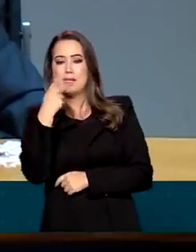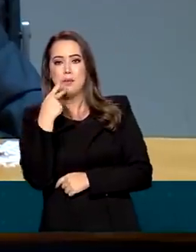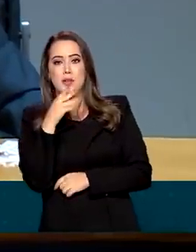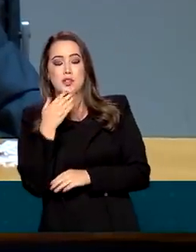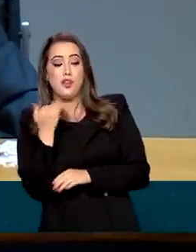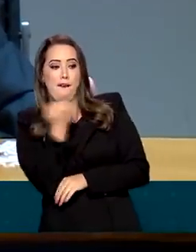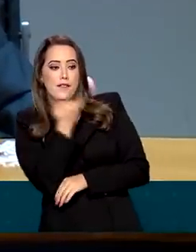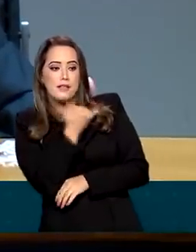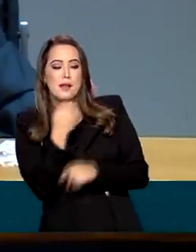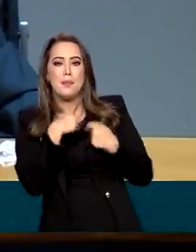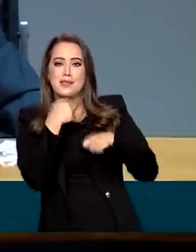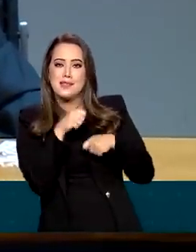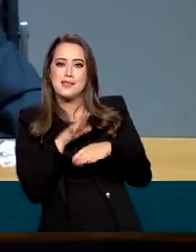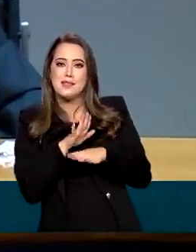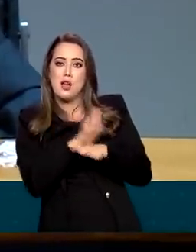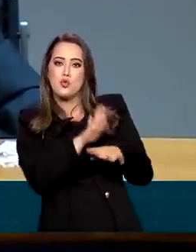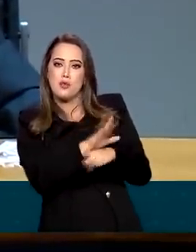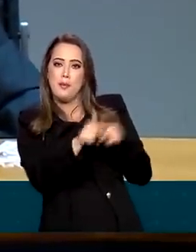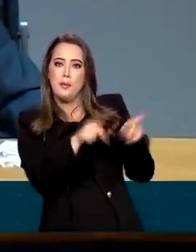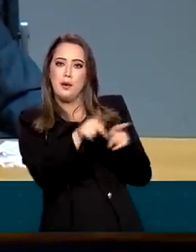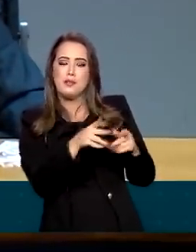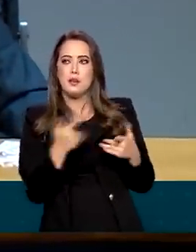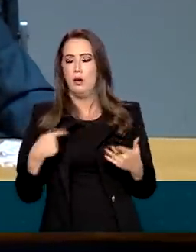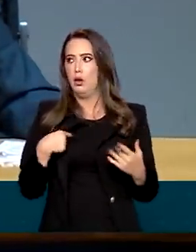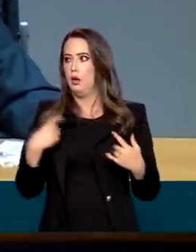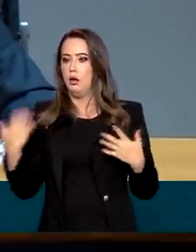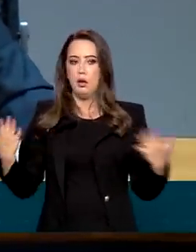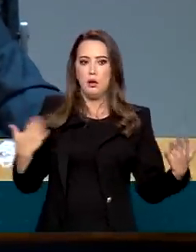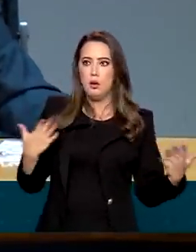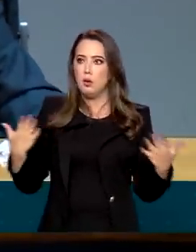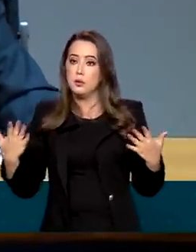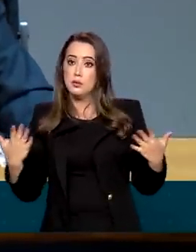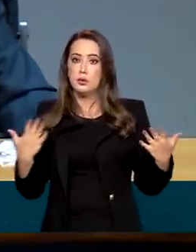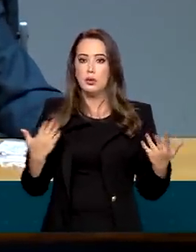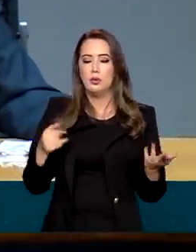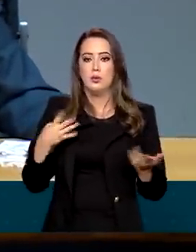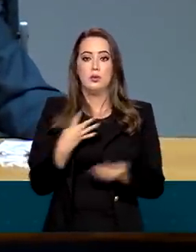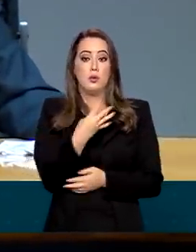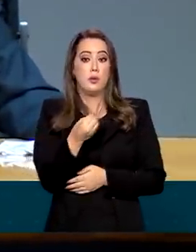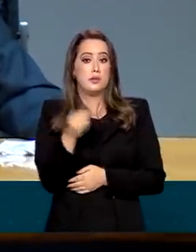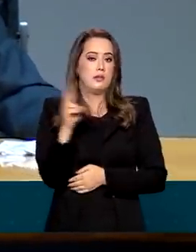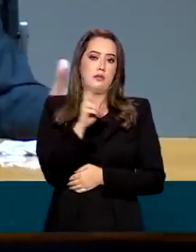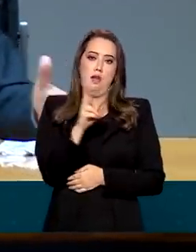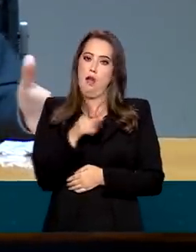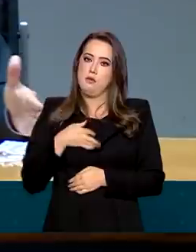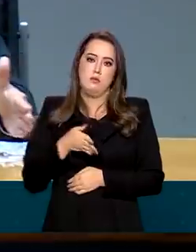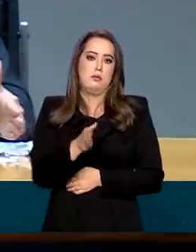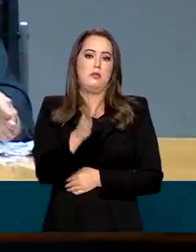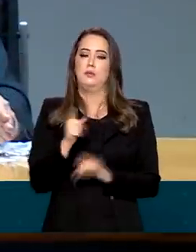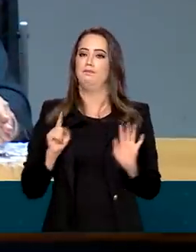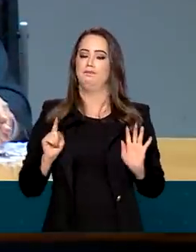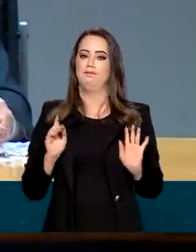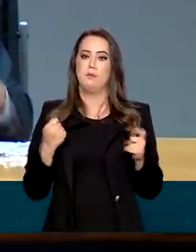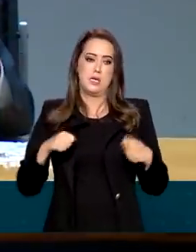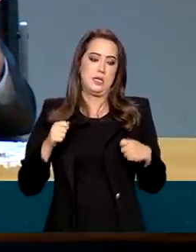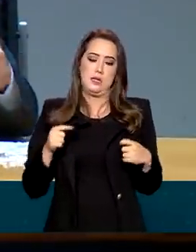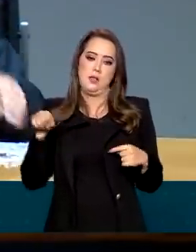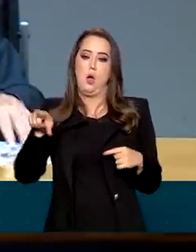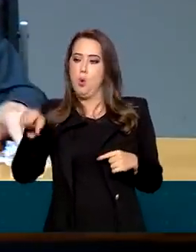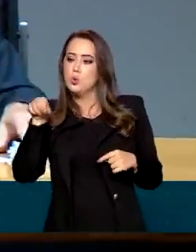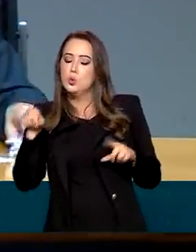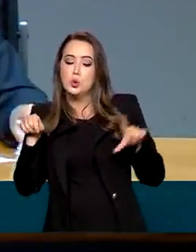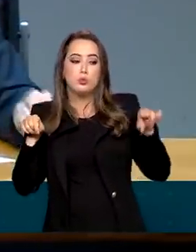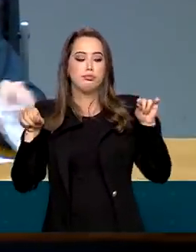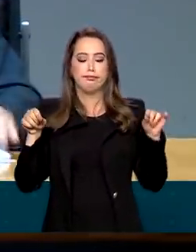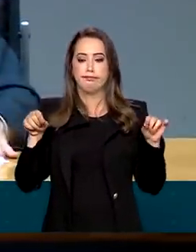mais frágeis, tem que dar o dinheiro para os mais vulneráveis. E cabe ao presidente traçar a linha, ele traçou a linha, 400, vai. Ou, foi o que